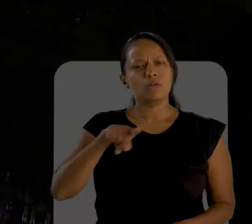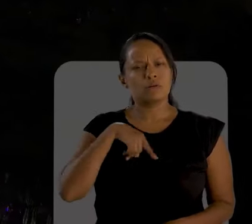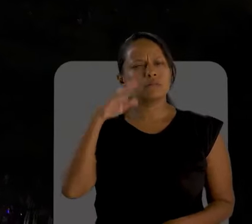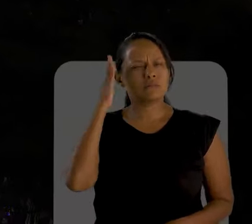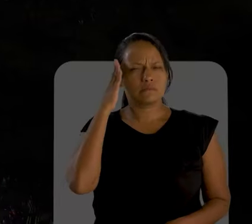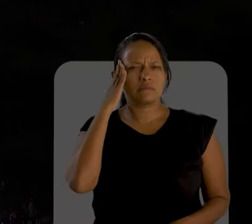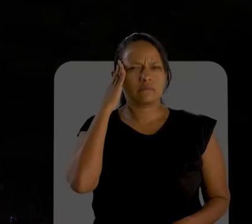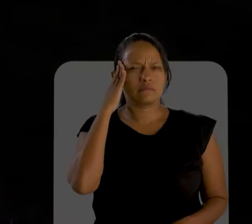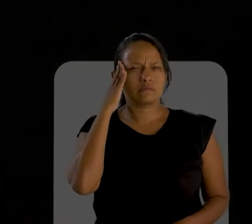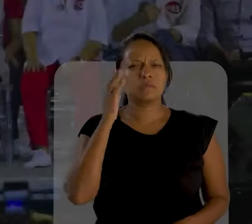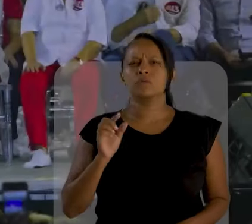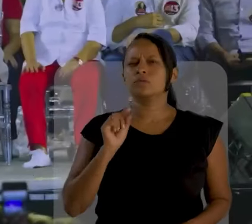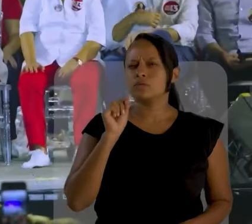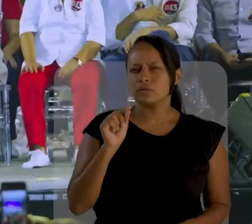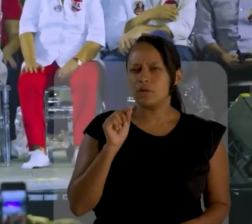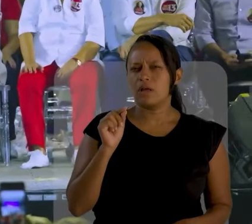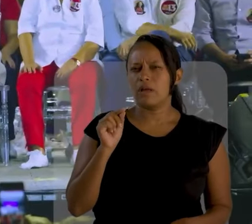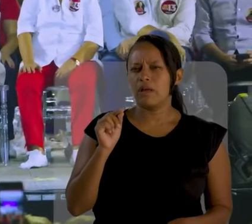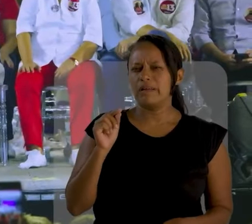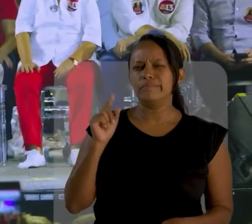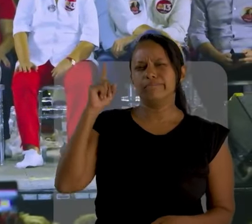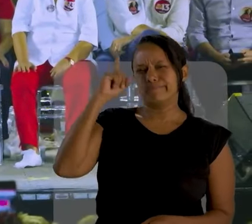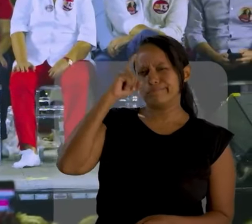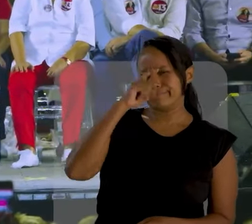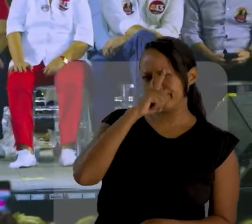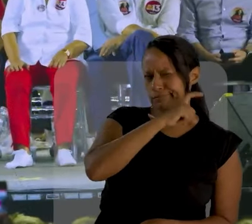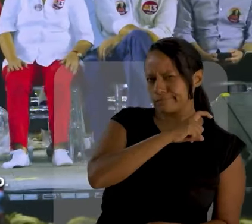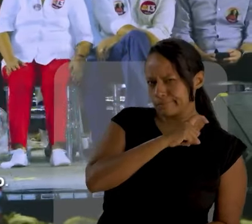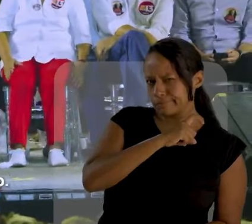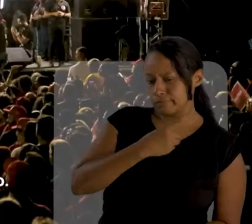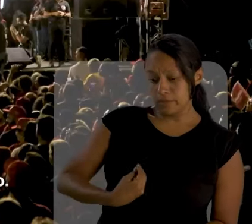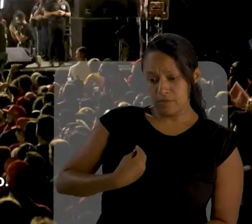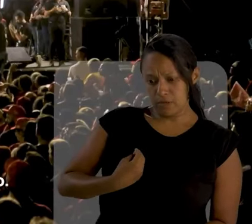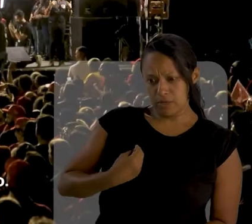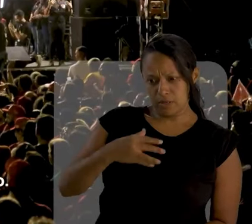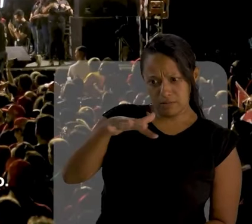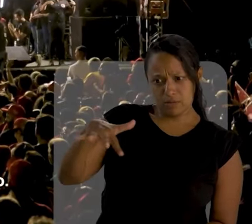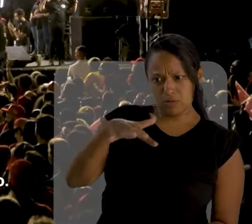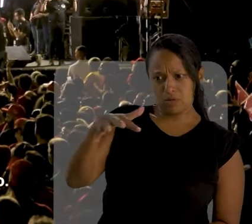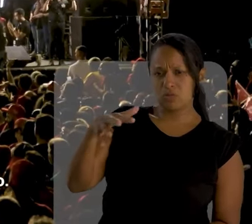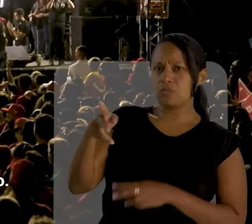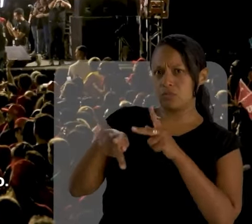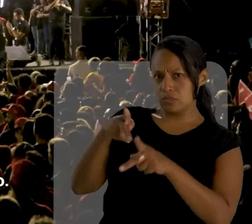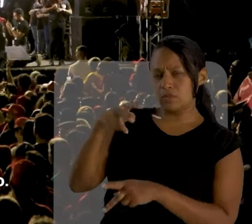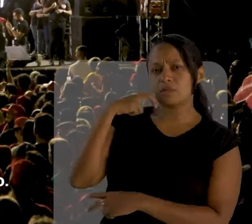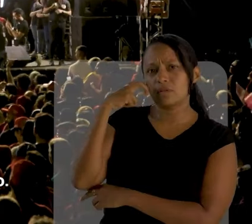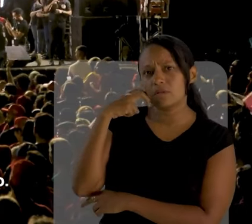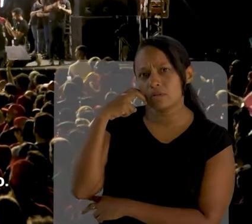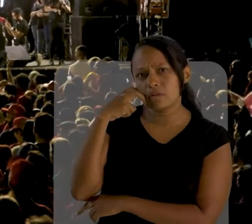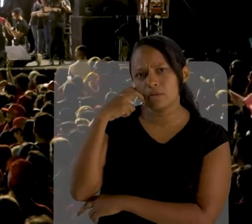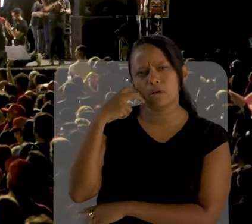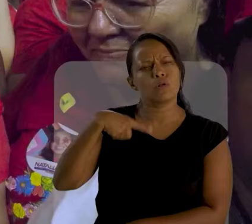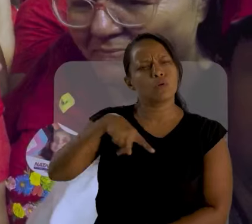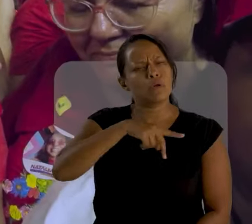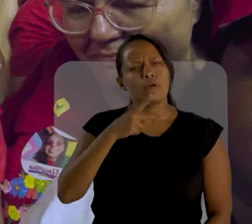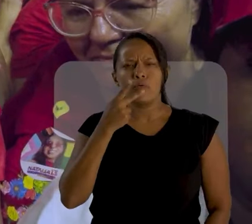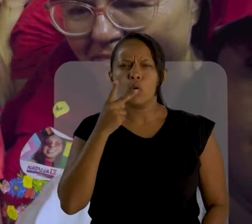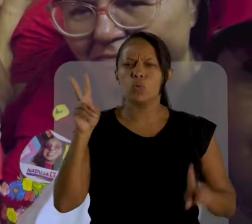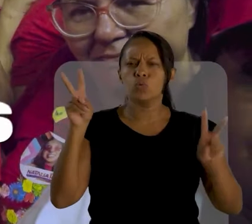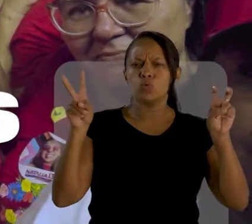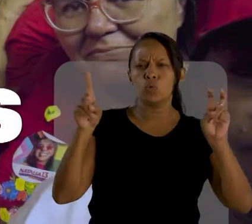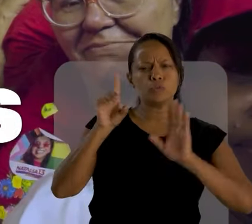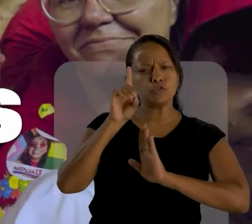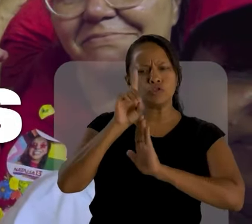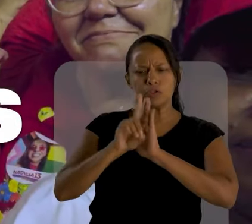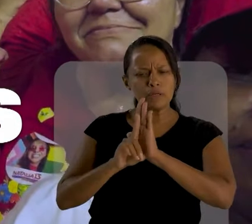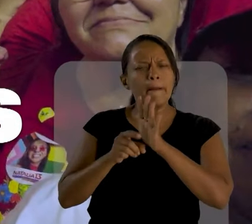A gente sabe como está dura, como está difícil a vida do nosso povo. A gente está falando